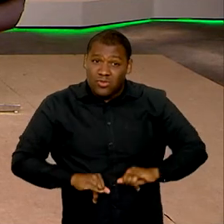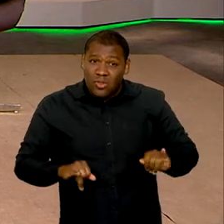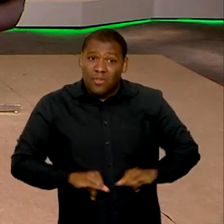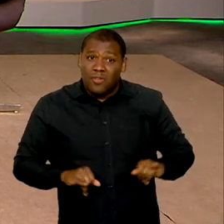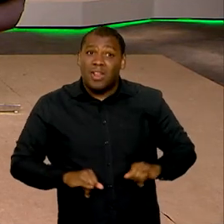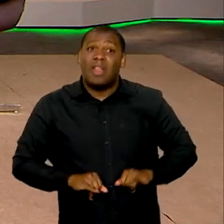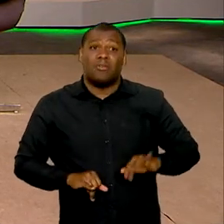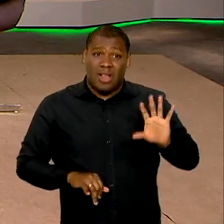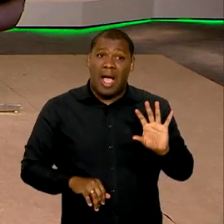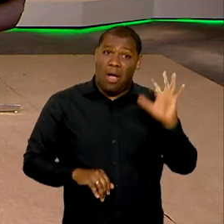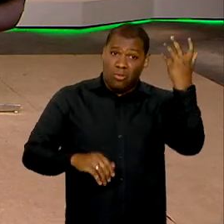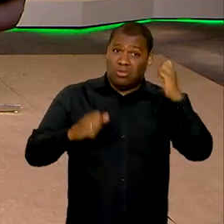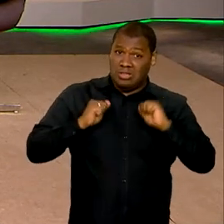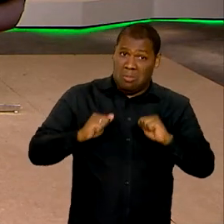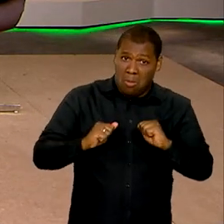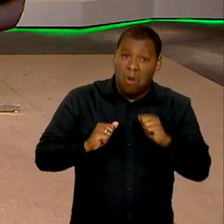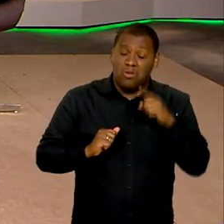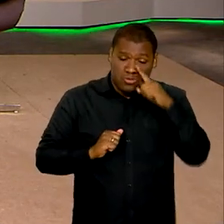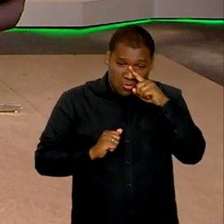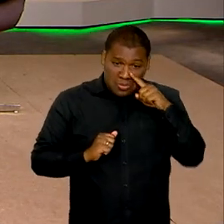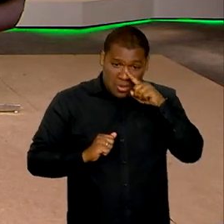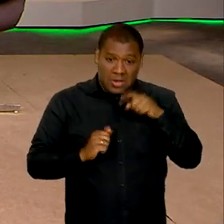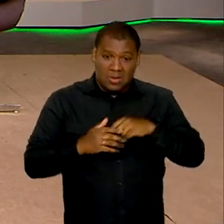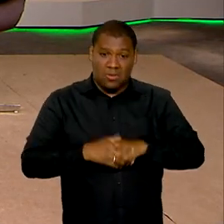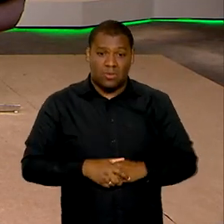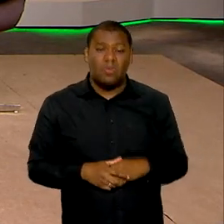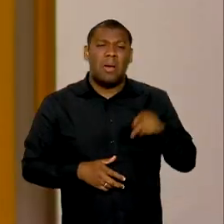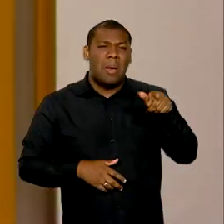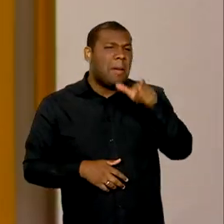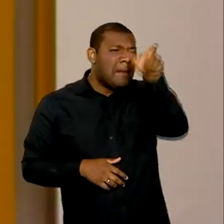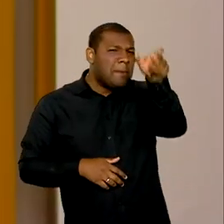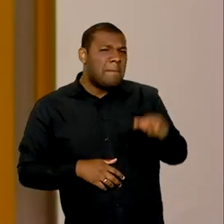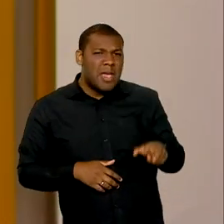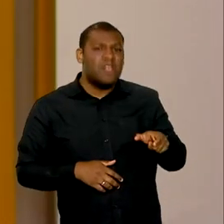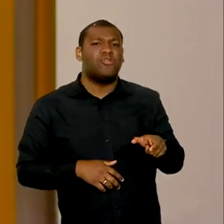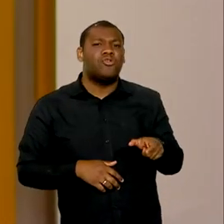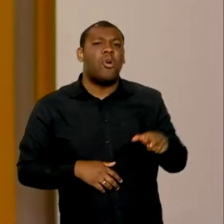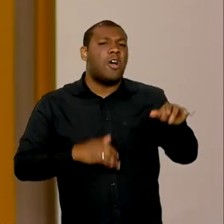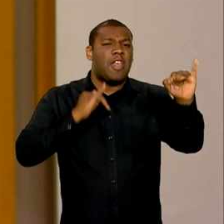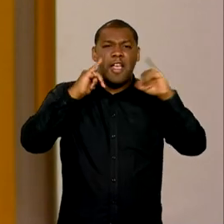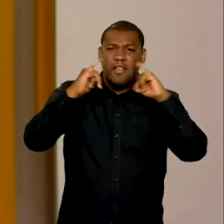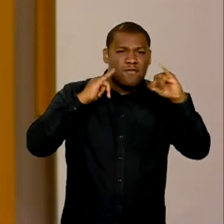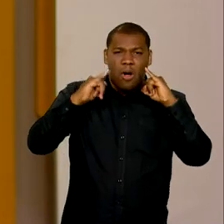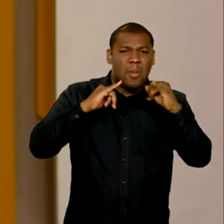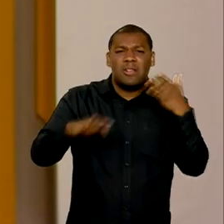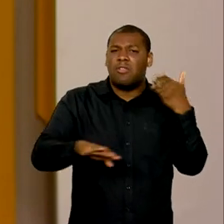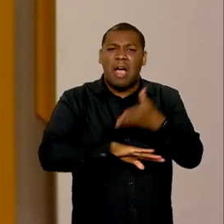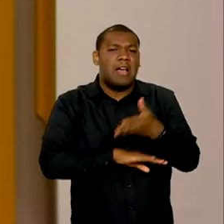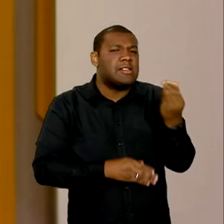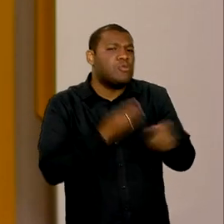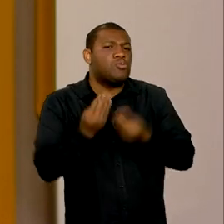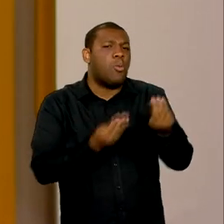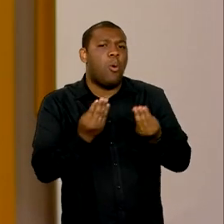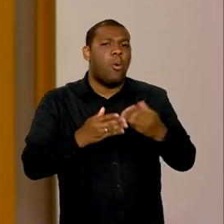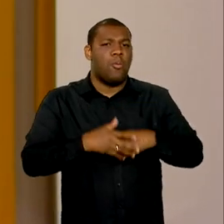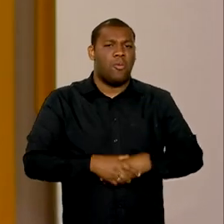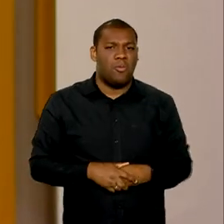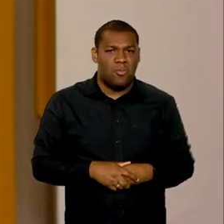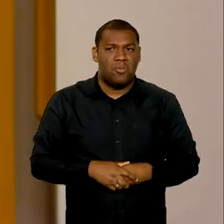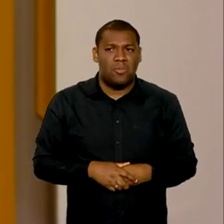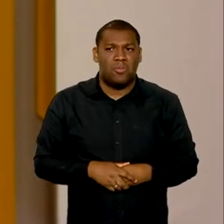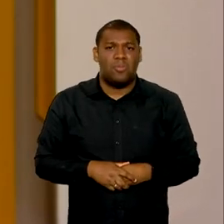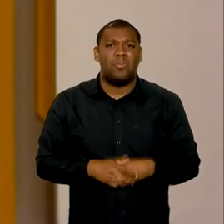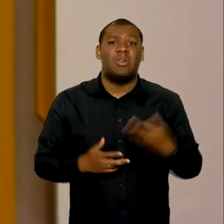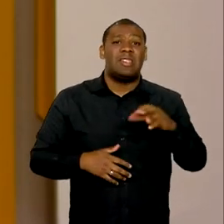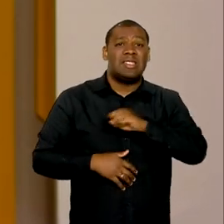de eventos climáticos extremos. Como o cidadão deve procurar informação e como agir diante de uma previsão